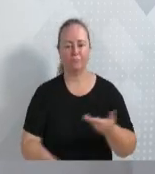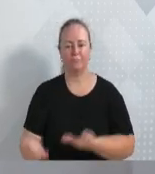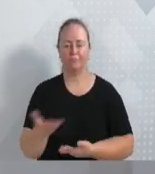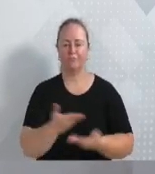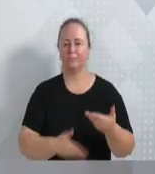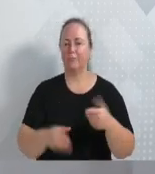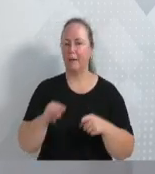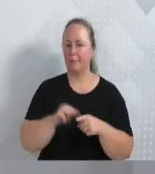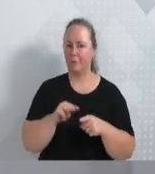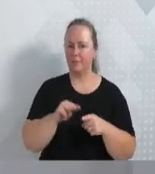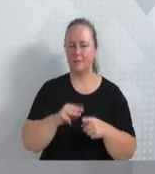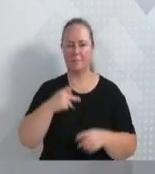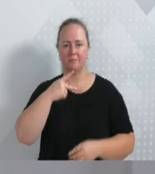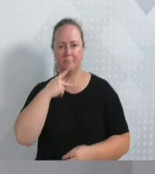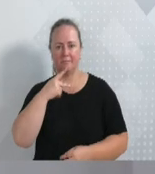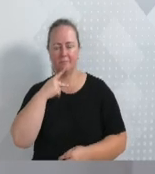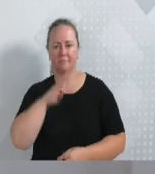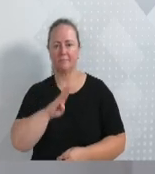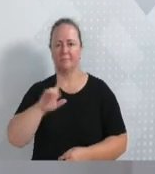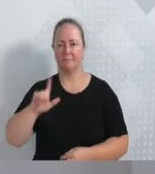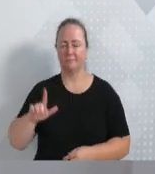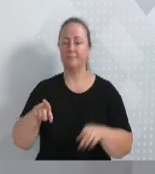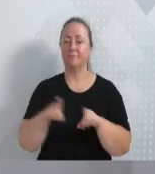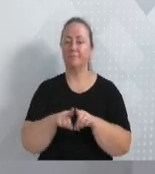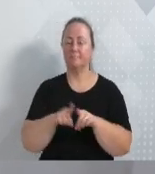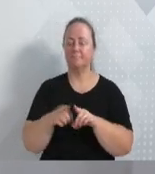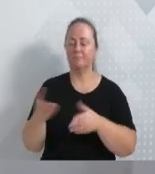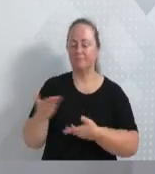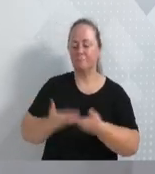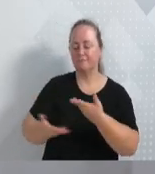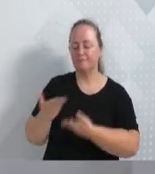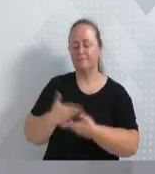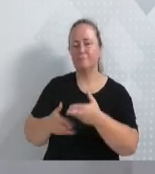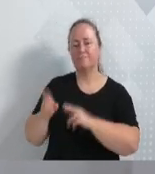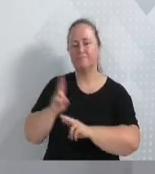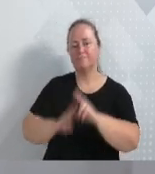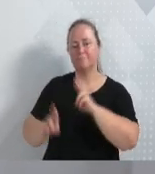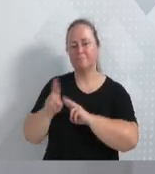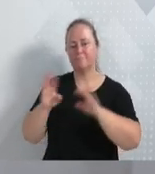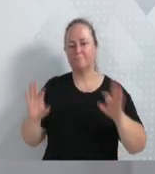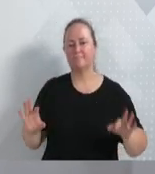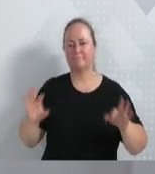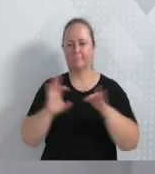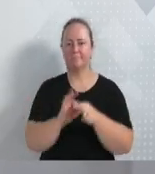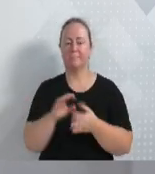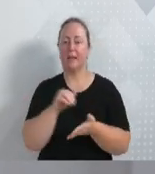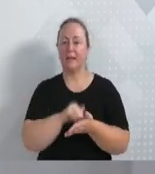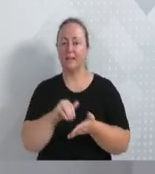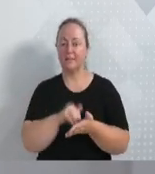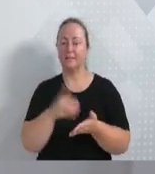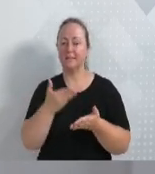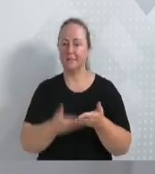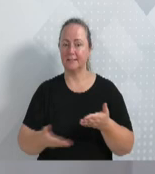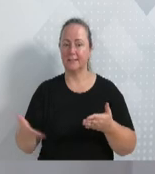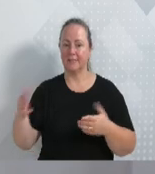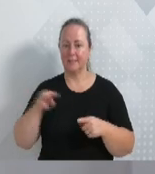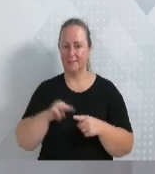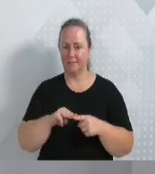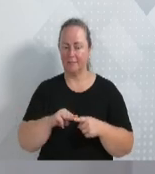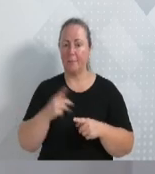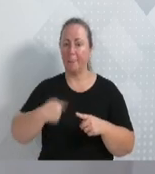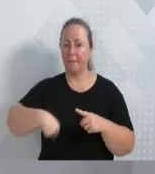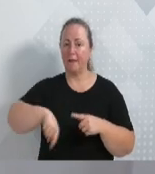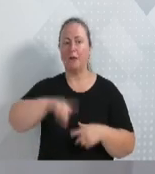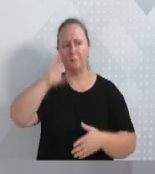municípios de Blumenau e Pomerode e temos construído uma relação bastante sólida com as secretarias municipais e acreditamos estar